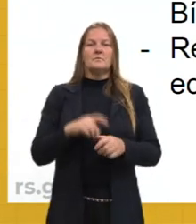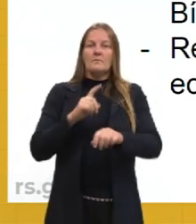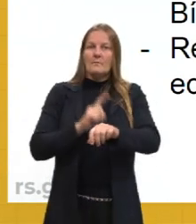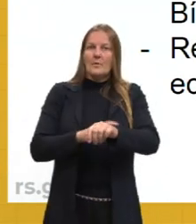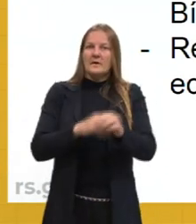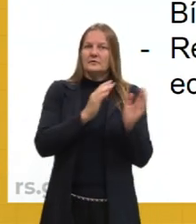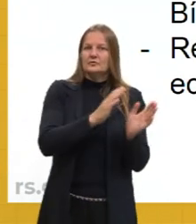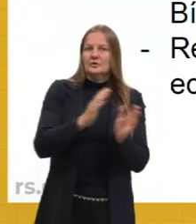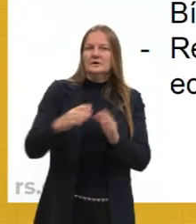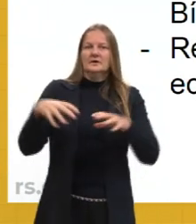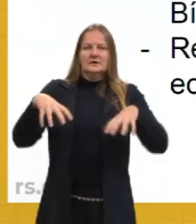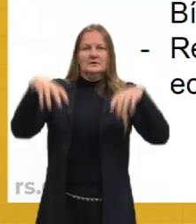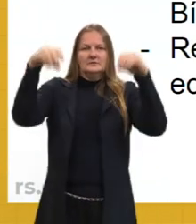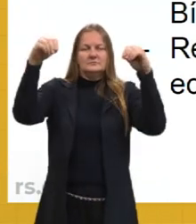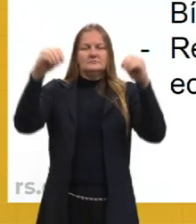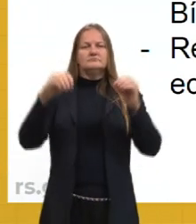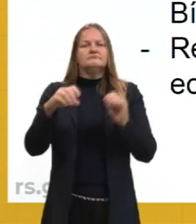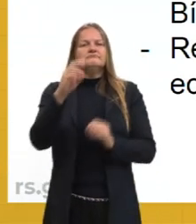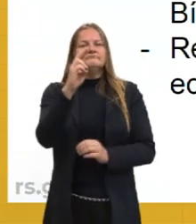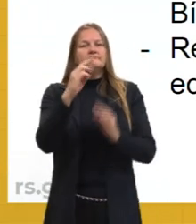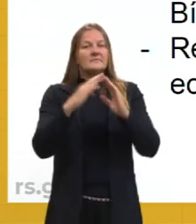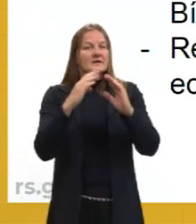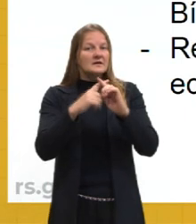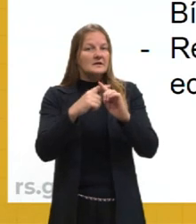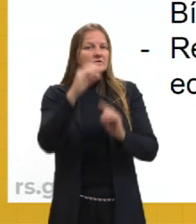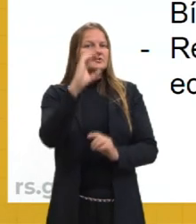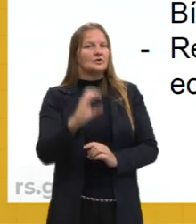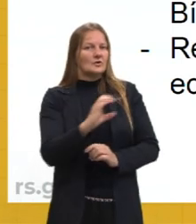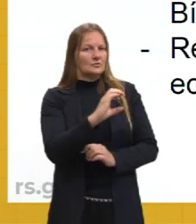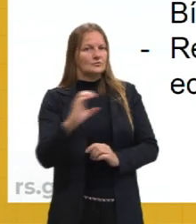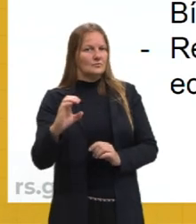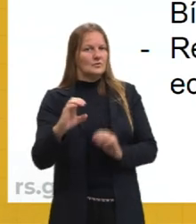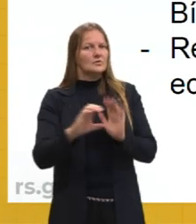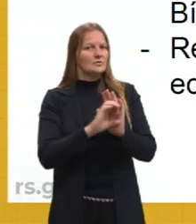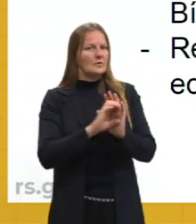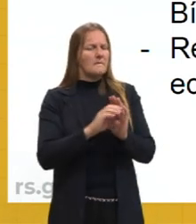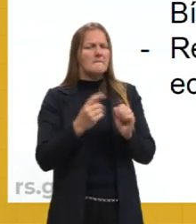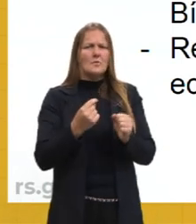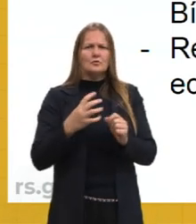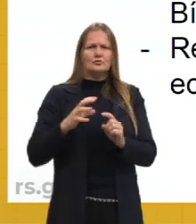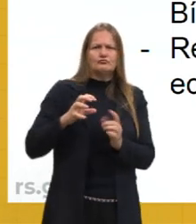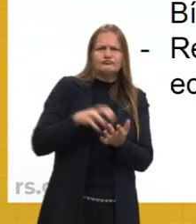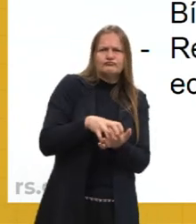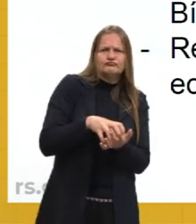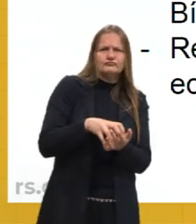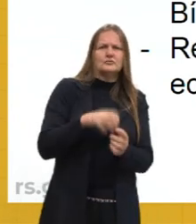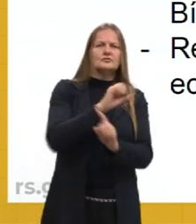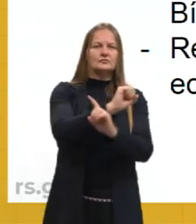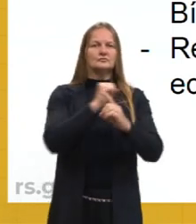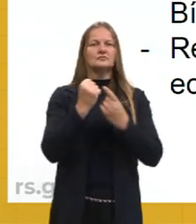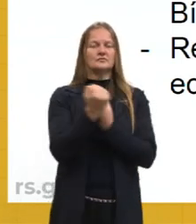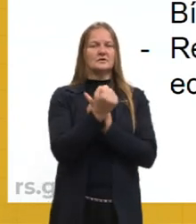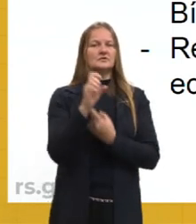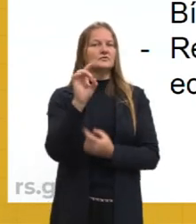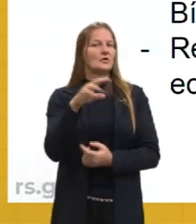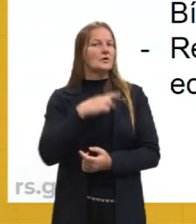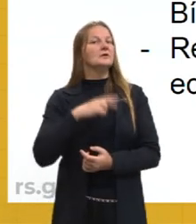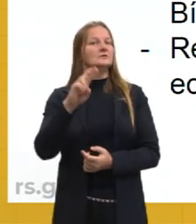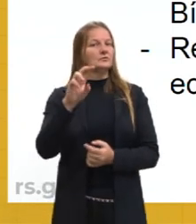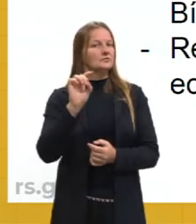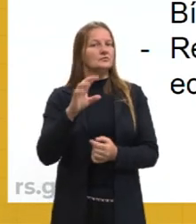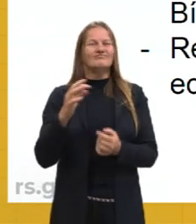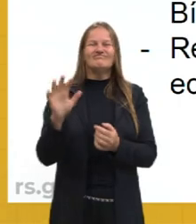a Igreja Católica teve muito domínio sobre a sociedade, não só sobre a religião, e a